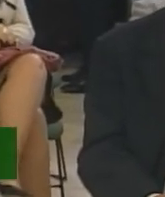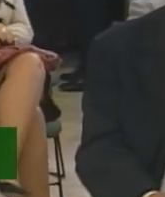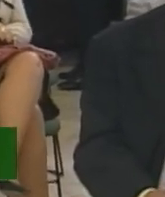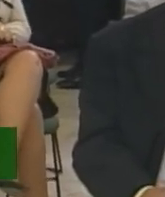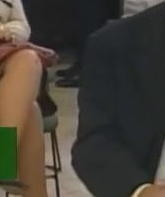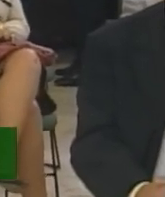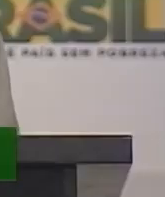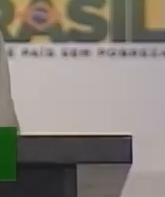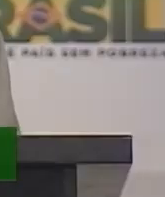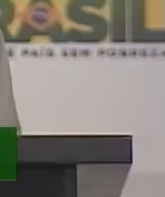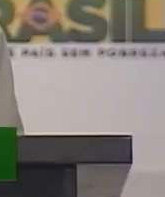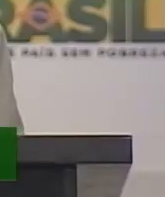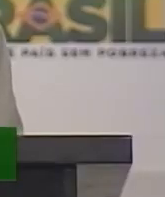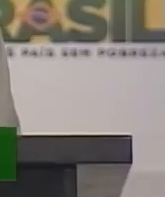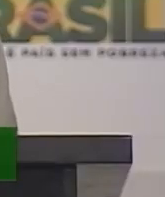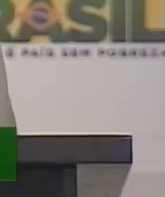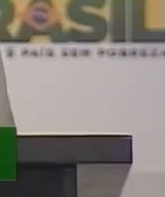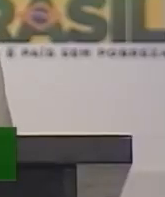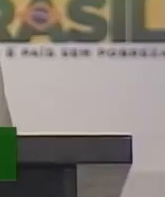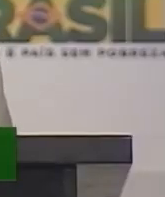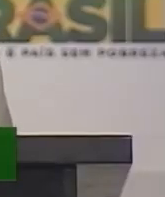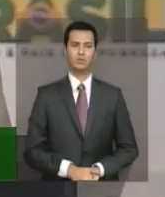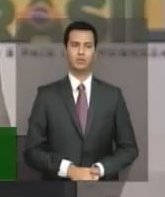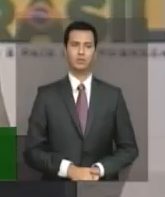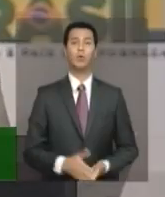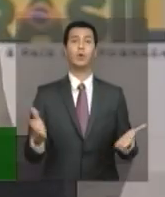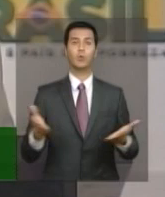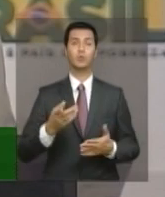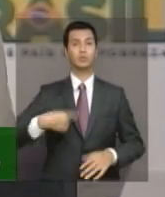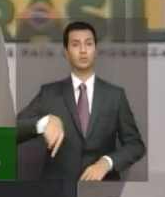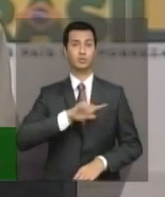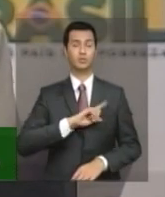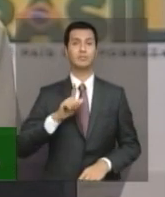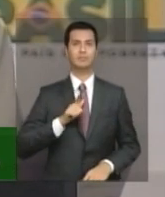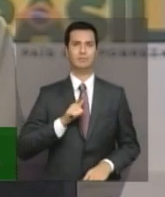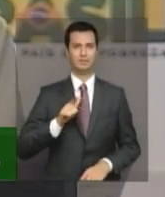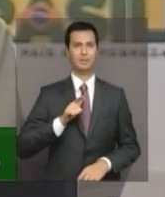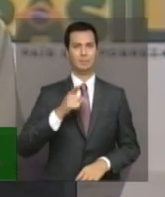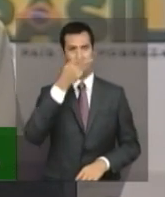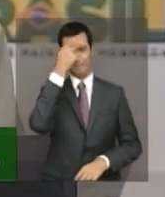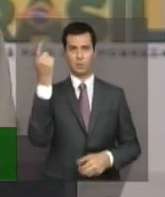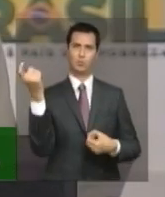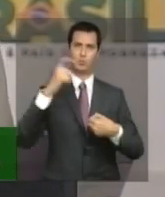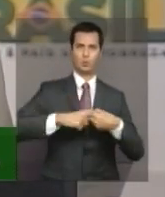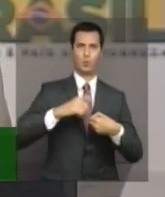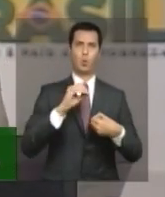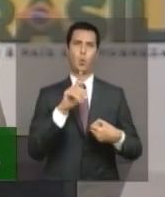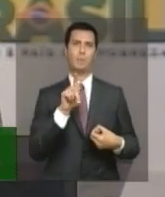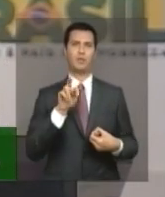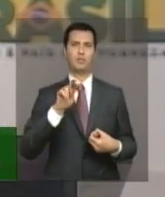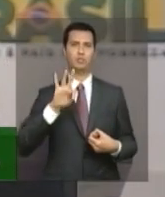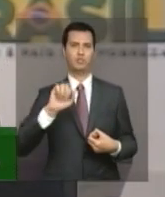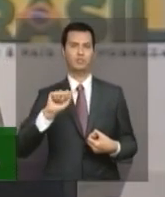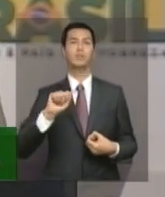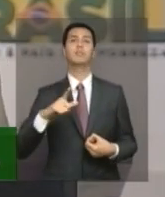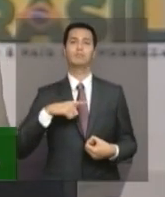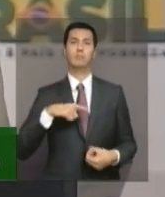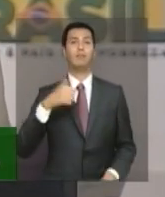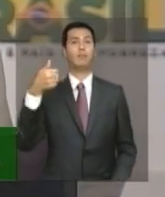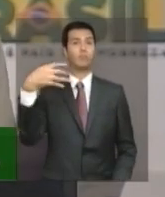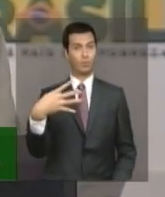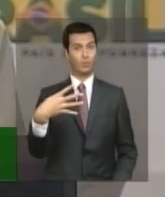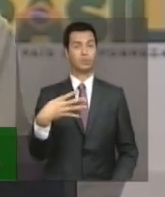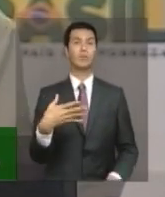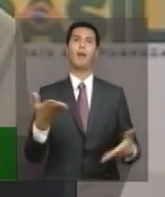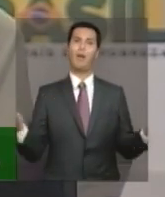Hoje nós somos 14 cooperadas, estamos em uma nova fase de agregar cooperados, porque nós crescemos muito, todas